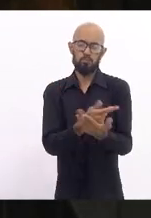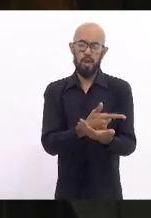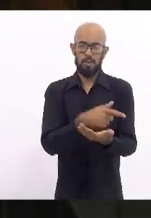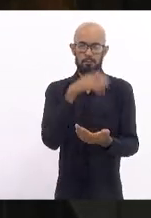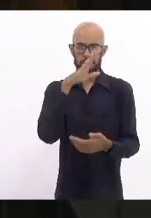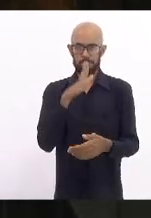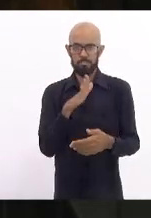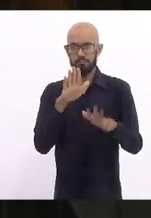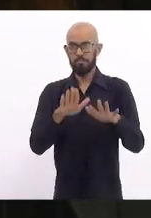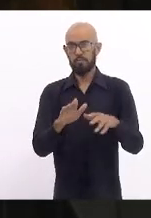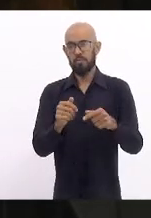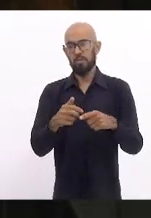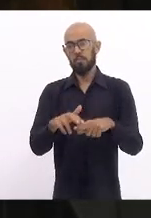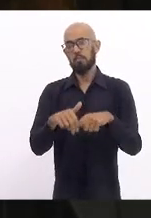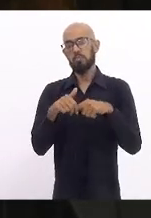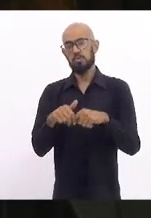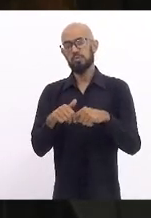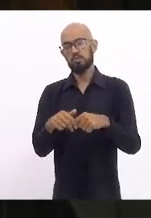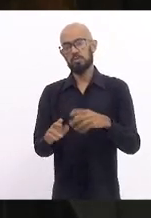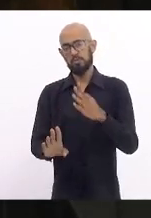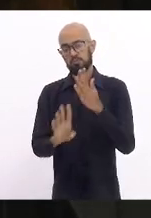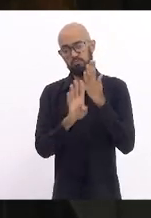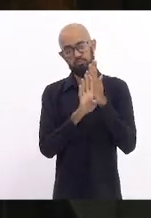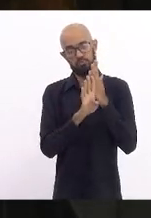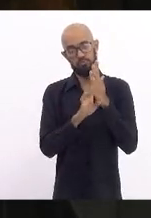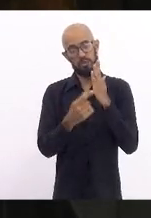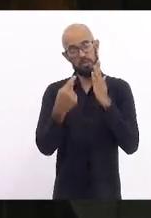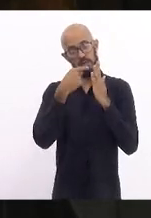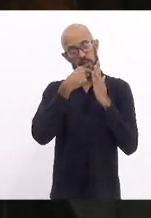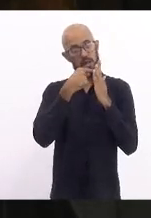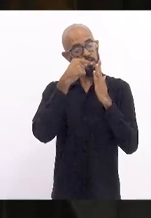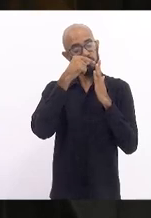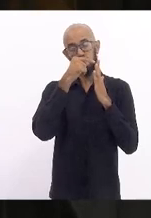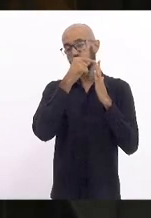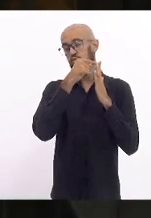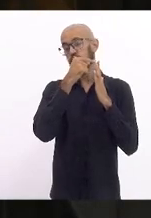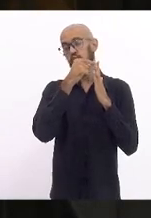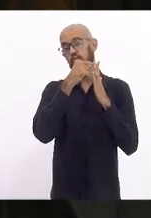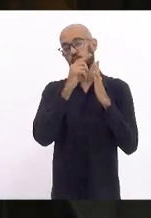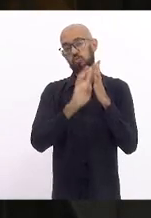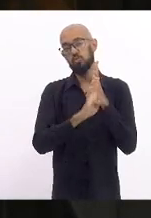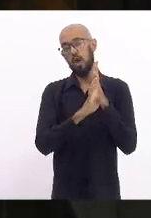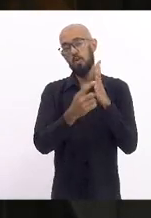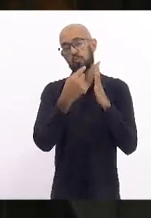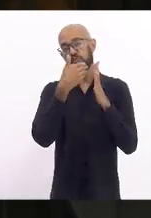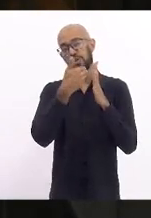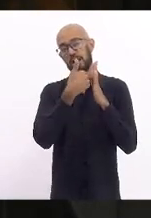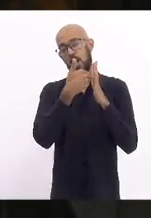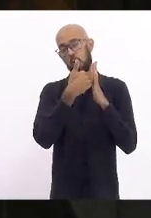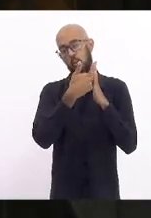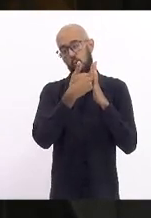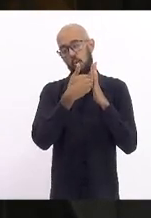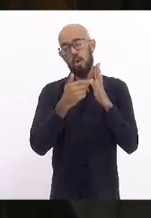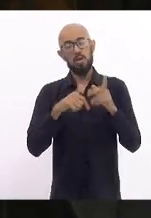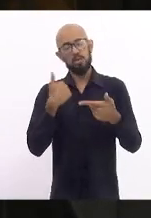ele é o penúltimo da fila e o último é São Paulo, em montante. Mas se o Rio de Janeiro